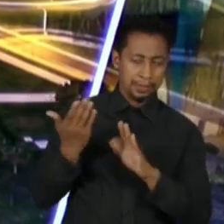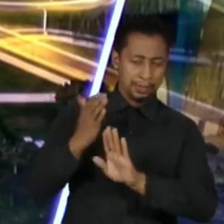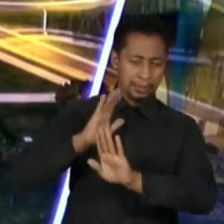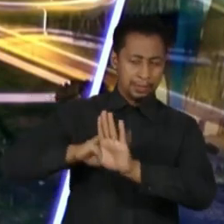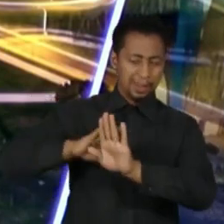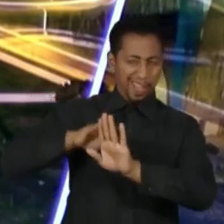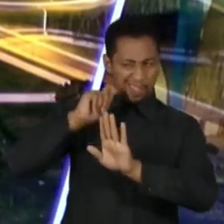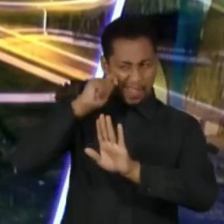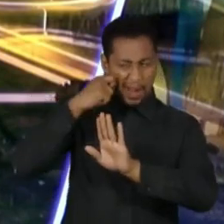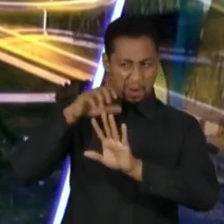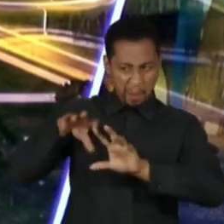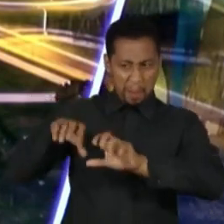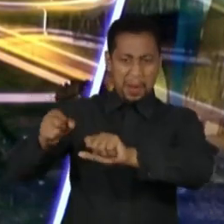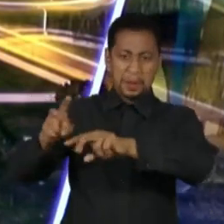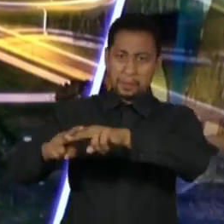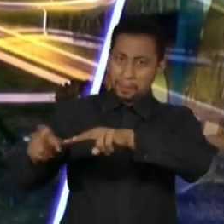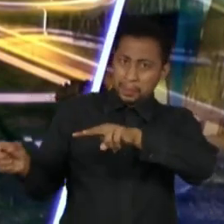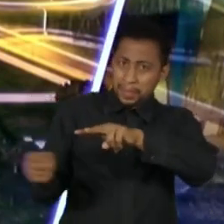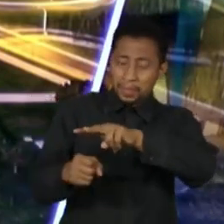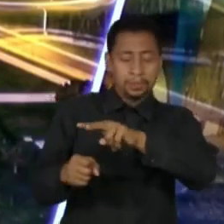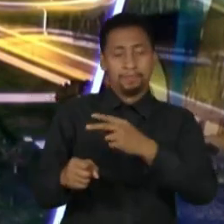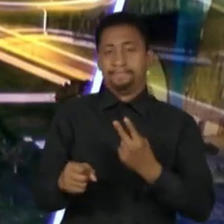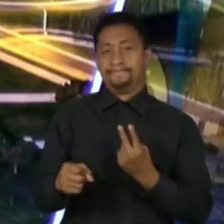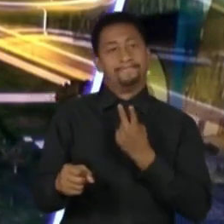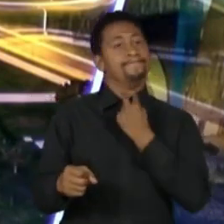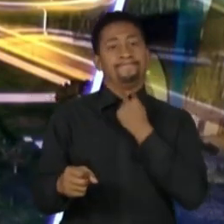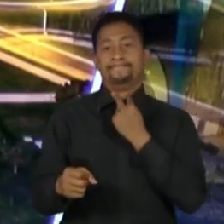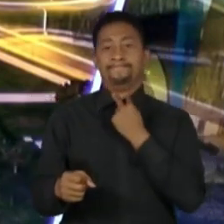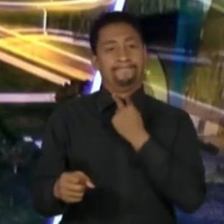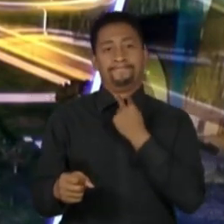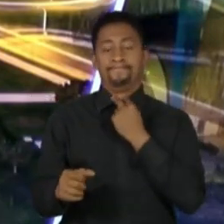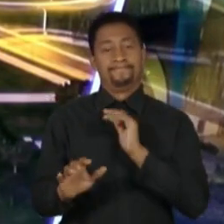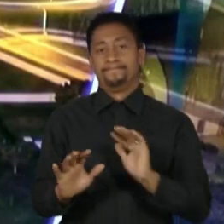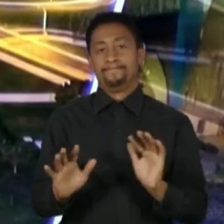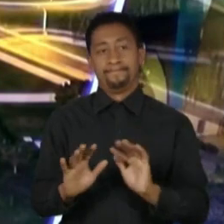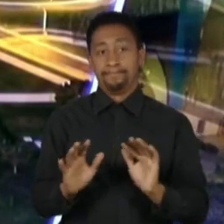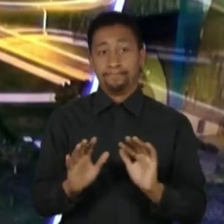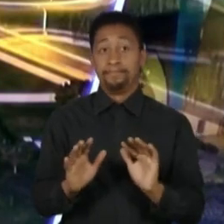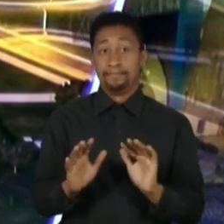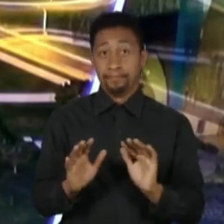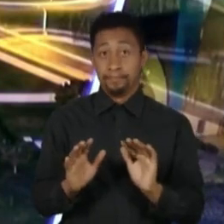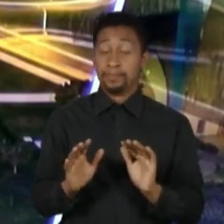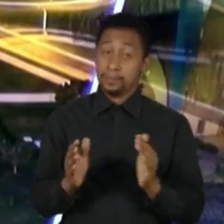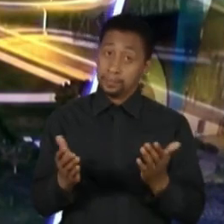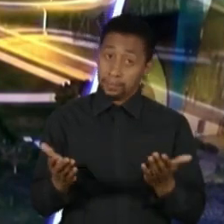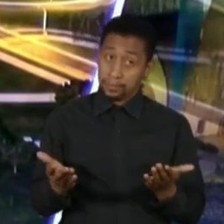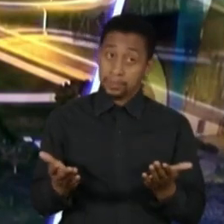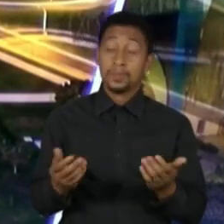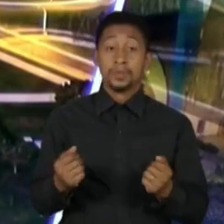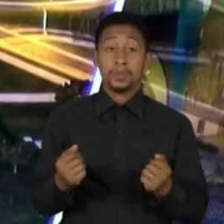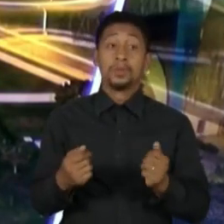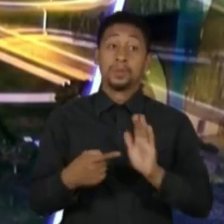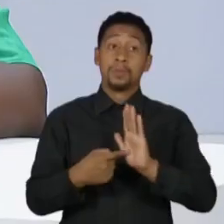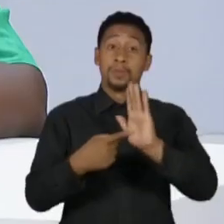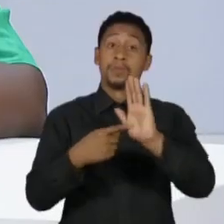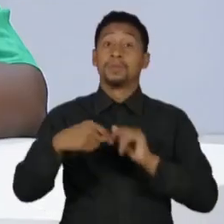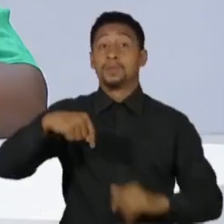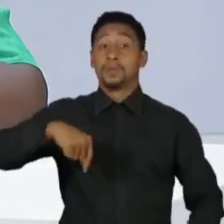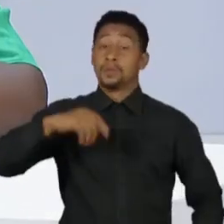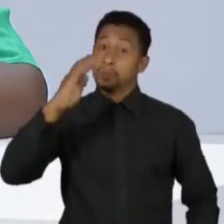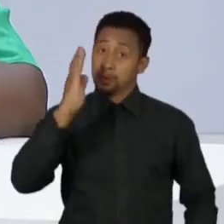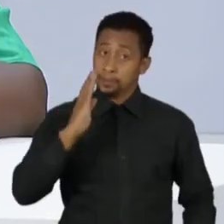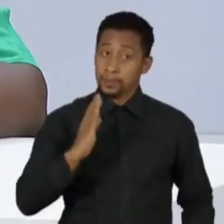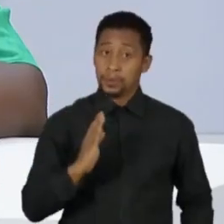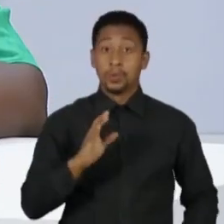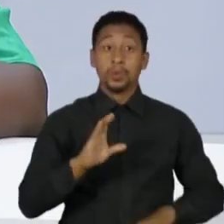prisão? E é isso que não pode acontecer quando nós temos em vigor no Brasil uma